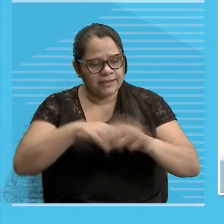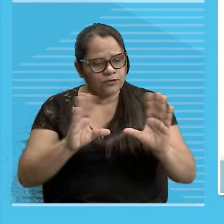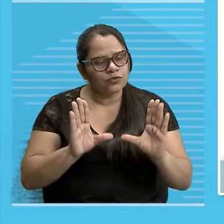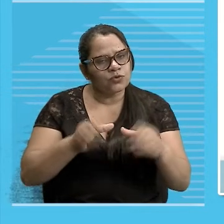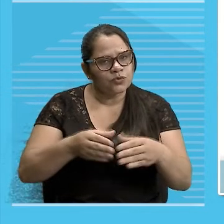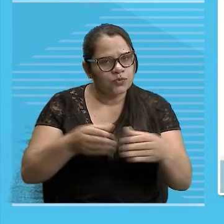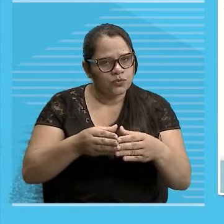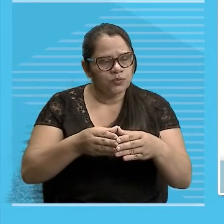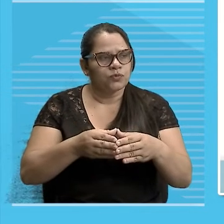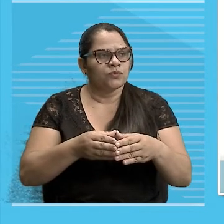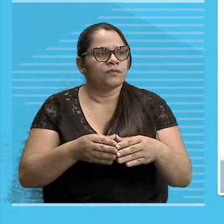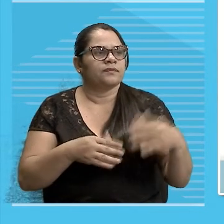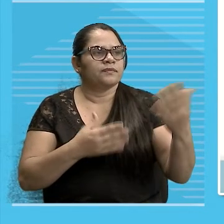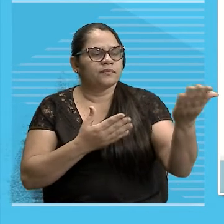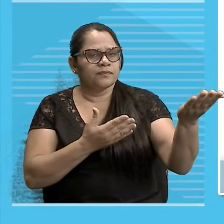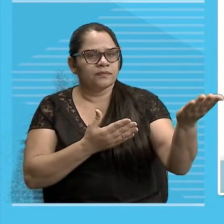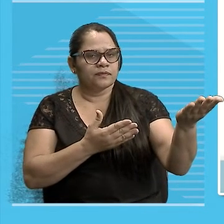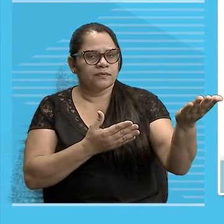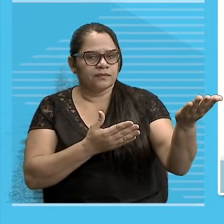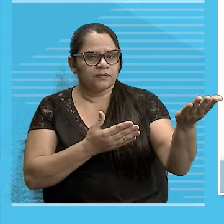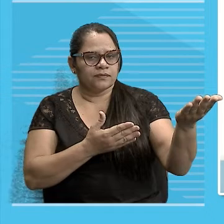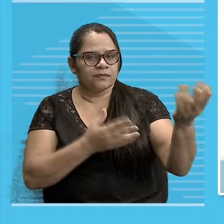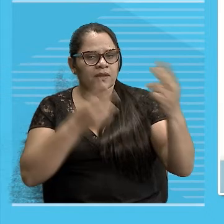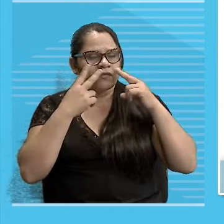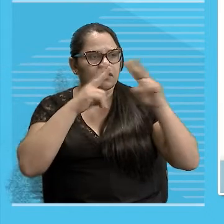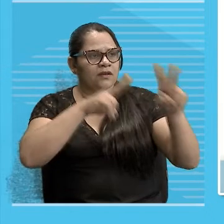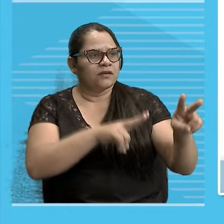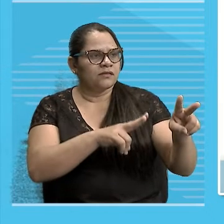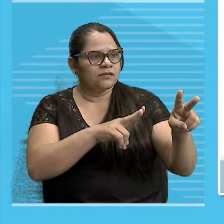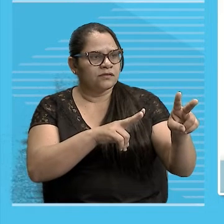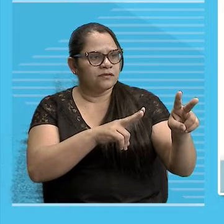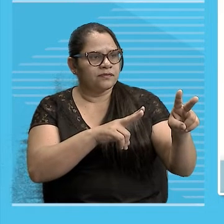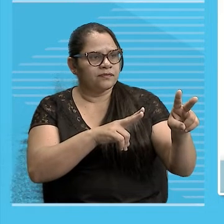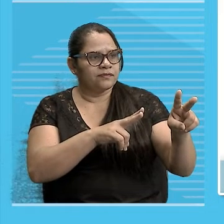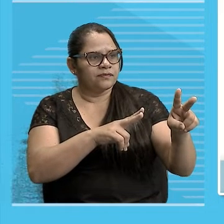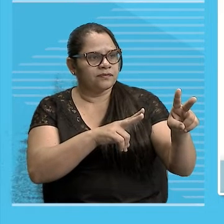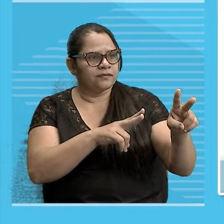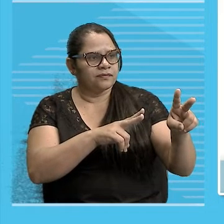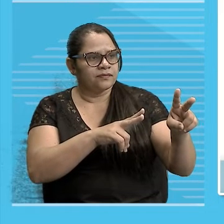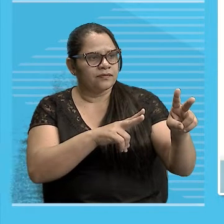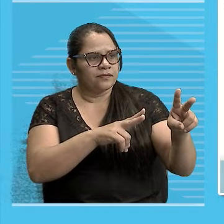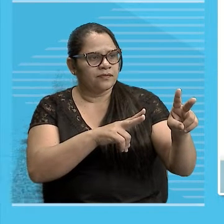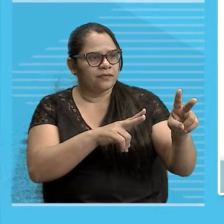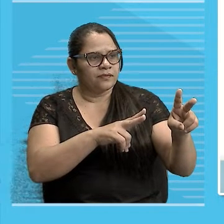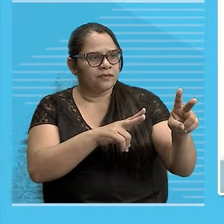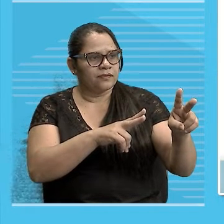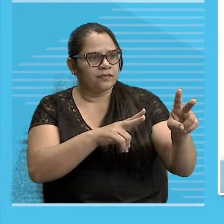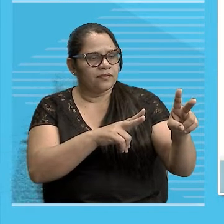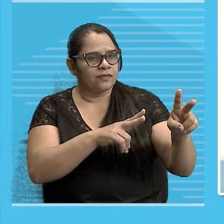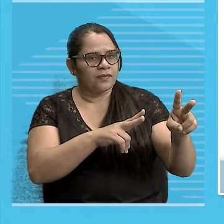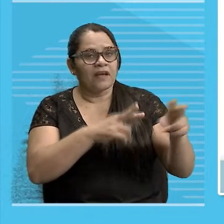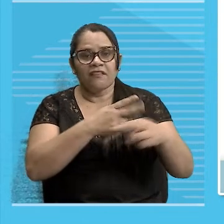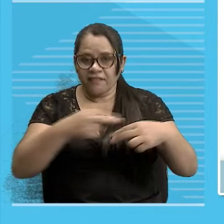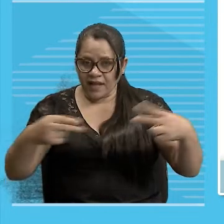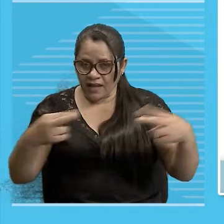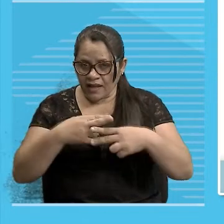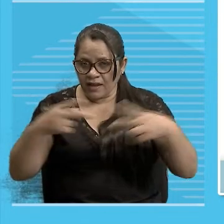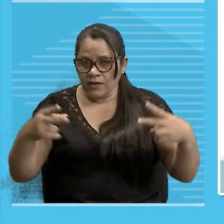ideia de conjunto Beleza? Olha aí Olha aí Nos vários caminhões Que estão lá Na